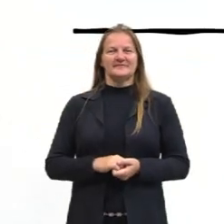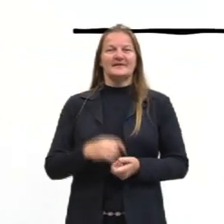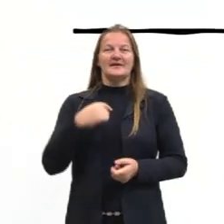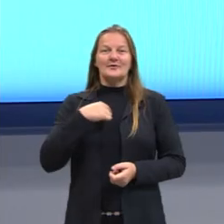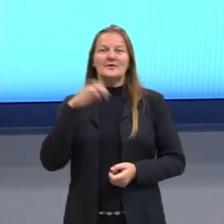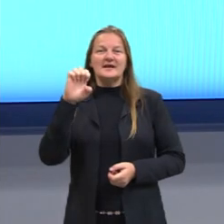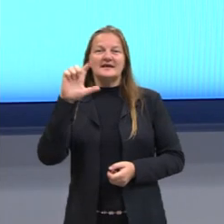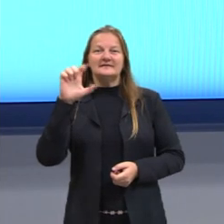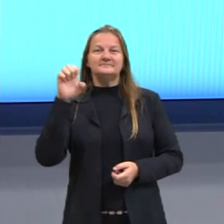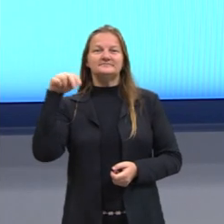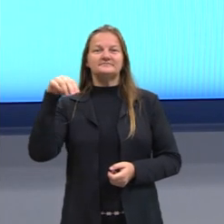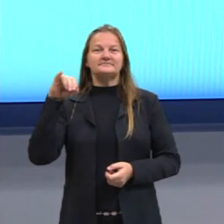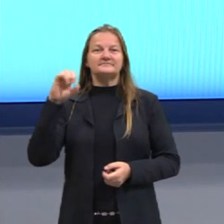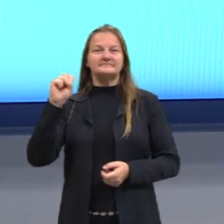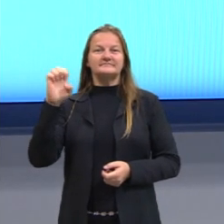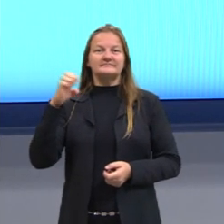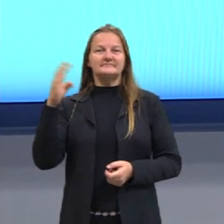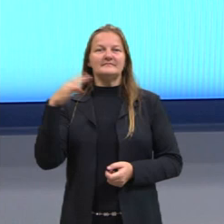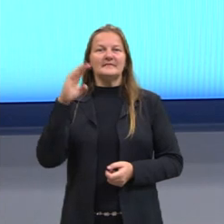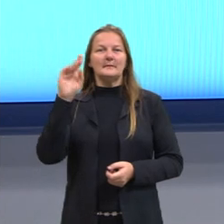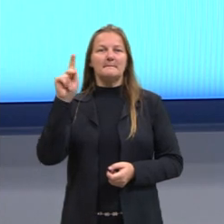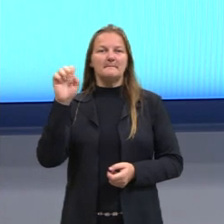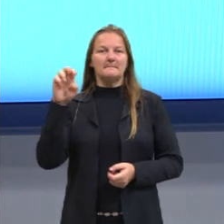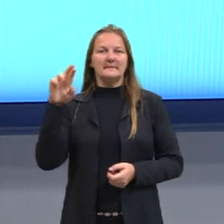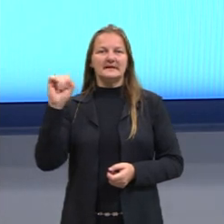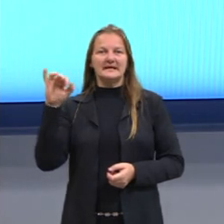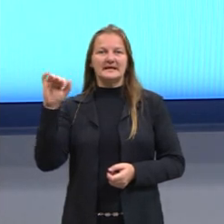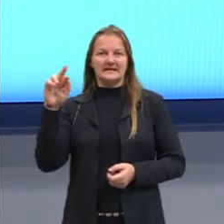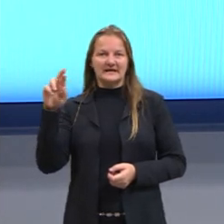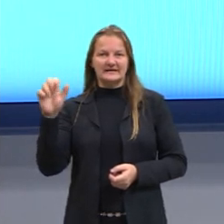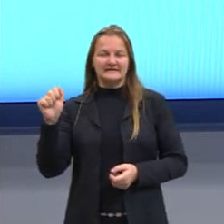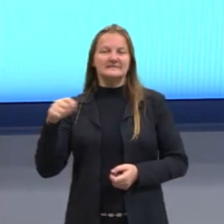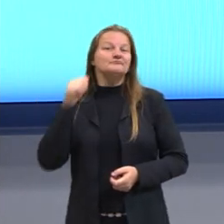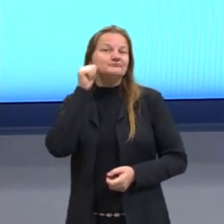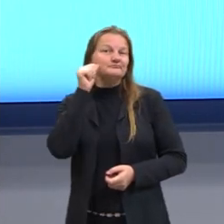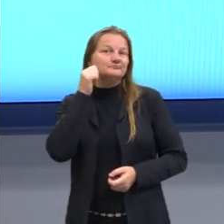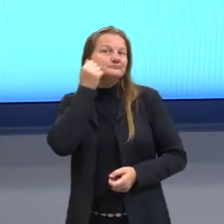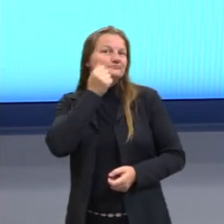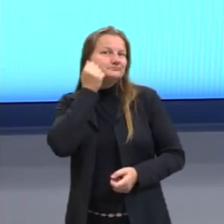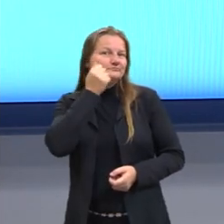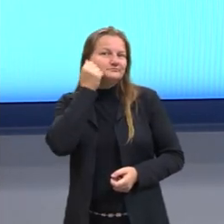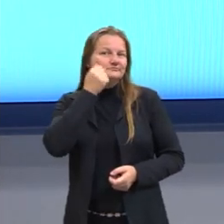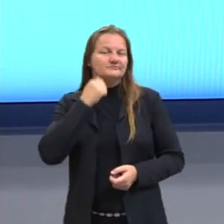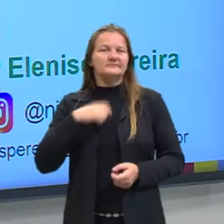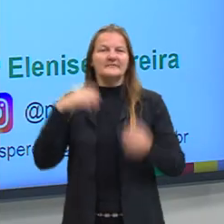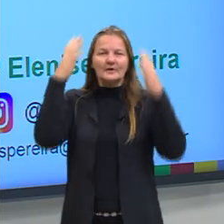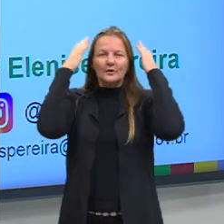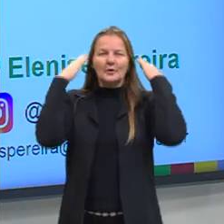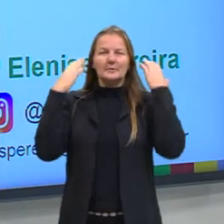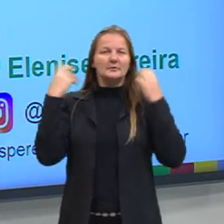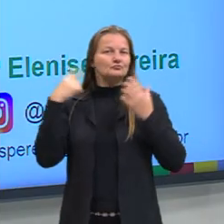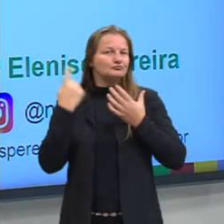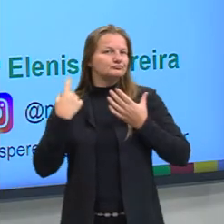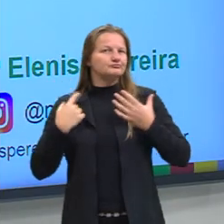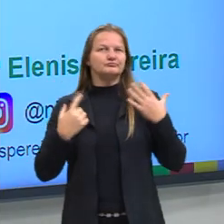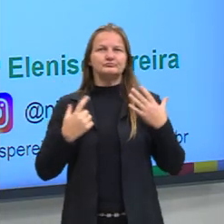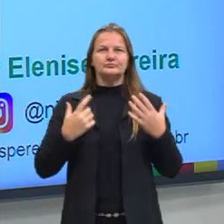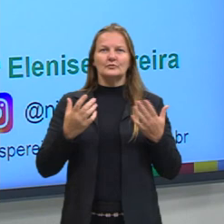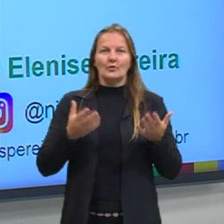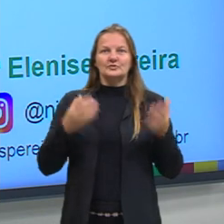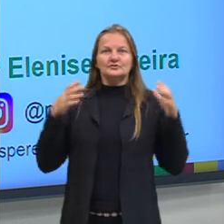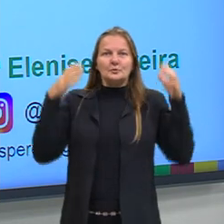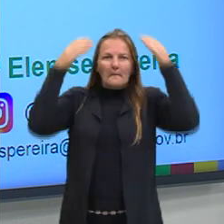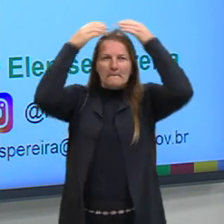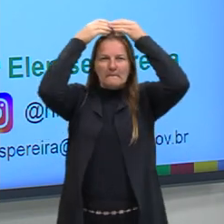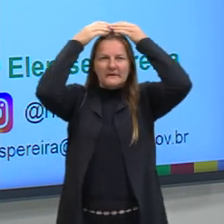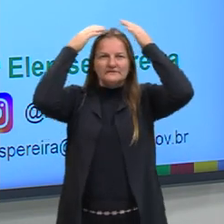me chamo Elinize Pereira, sou uma mulher negra, tenho cabelos crespos, agora hoje estão